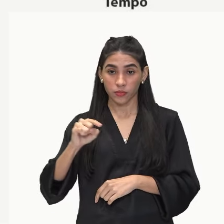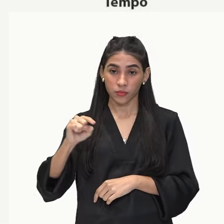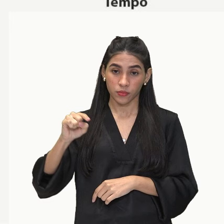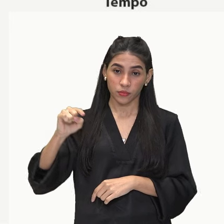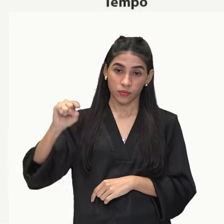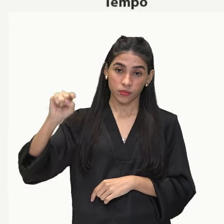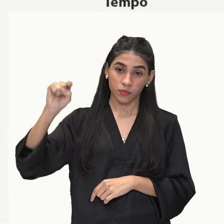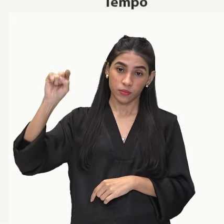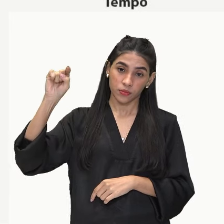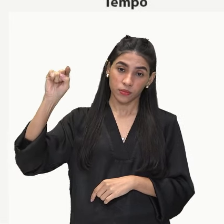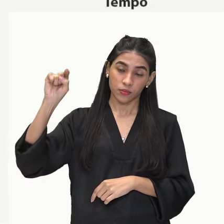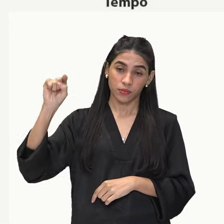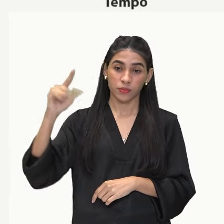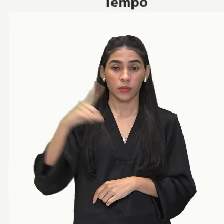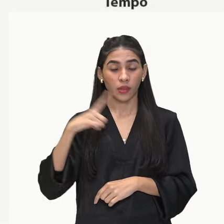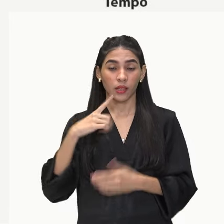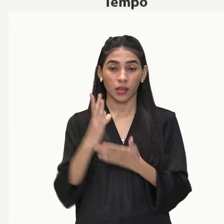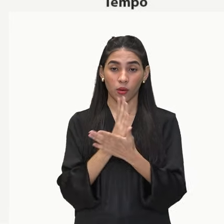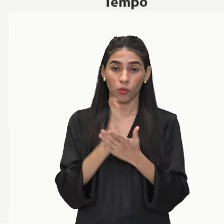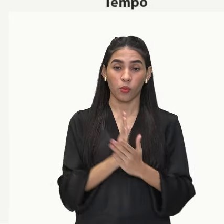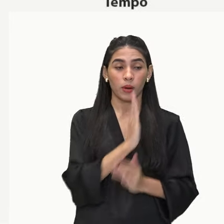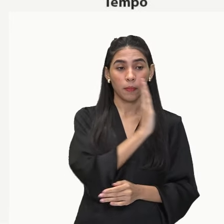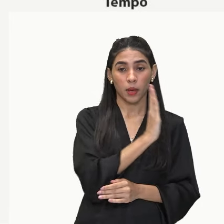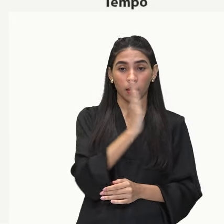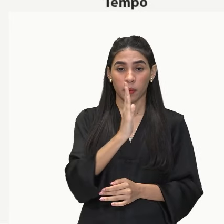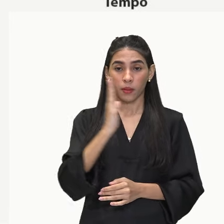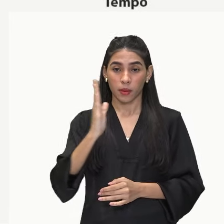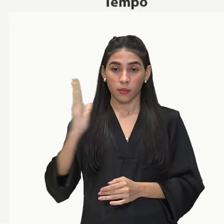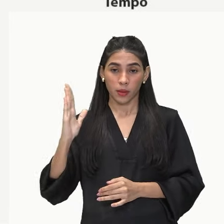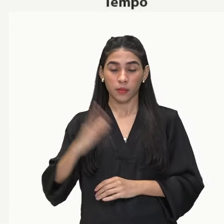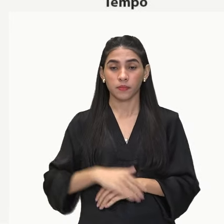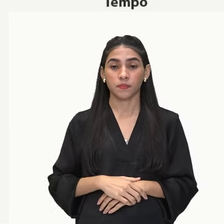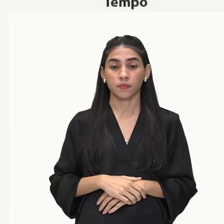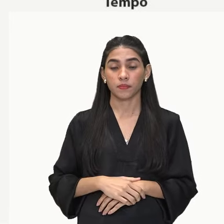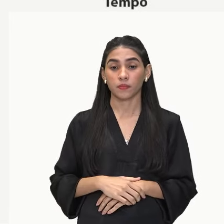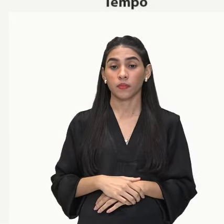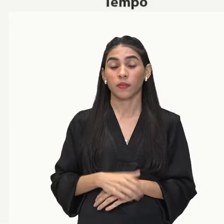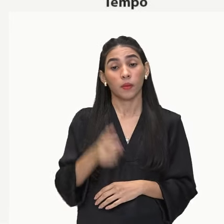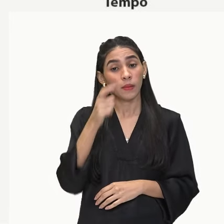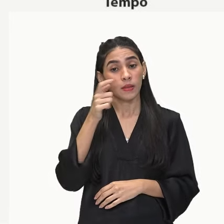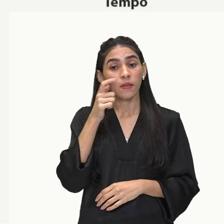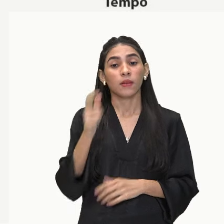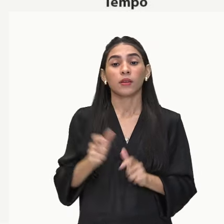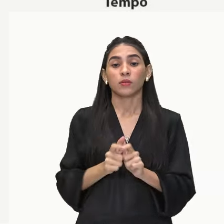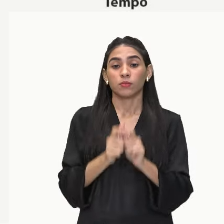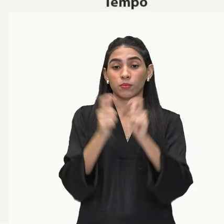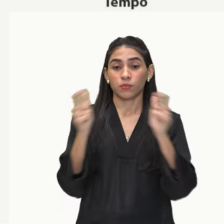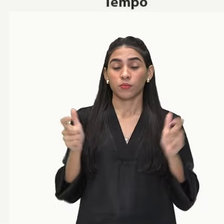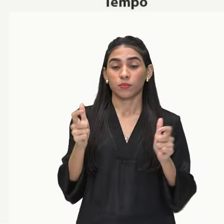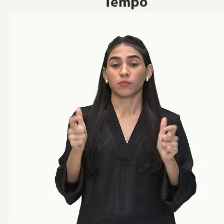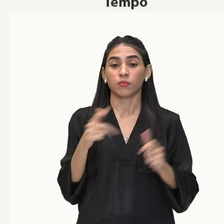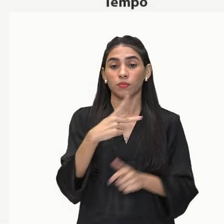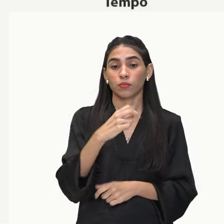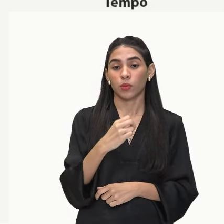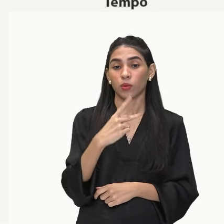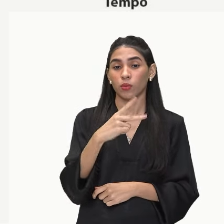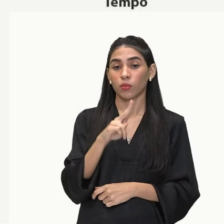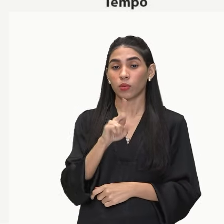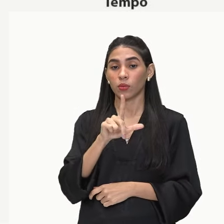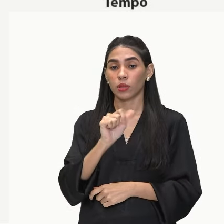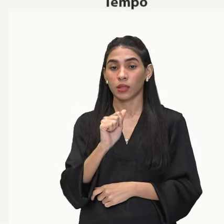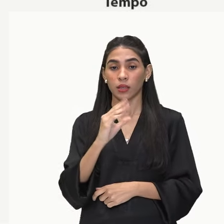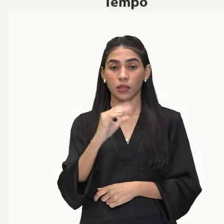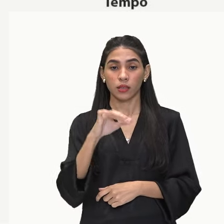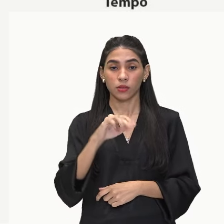ela apresenta algumas fases. Então, gente está observando o crescimento populacional. E aí, ela inicia aqui na